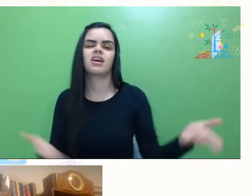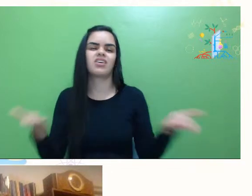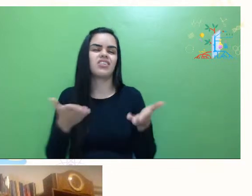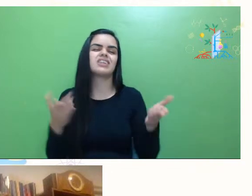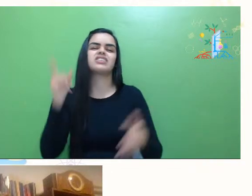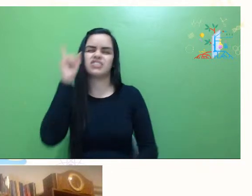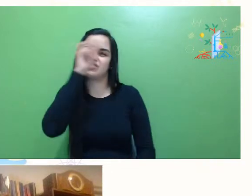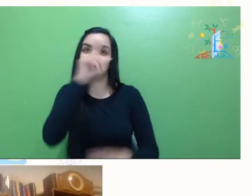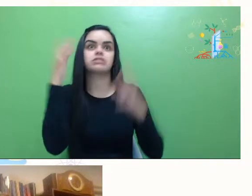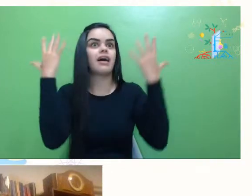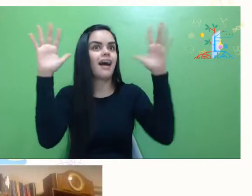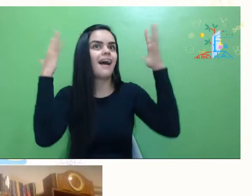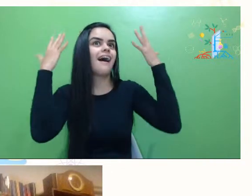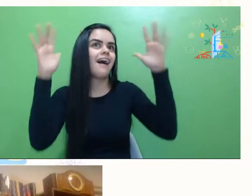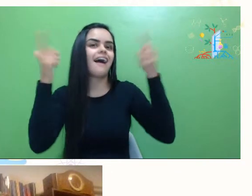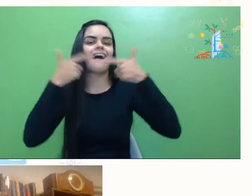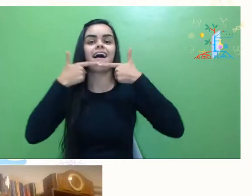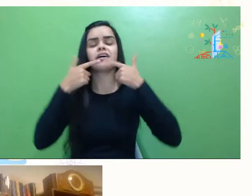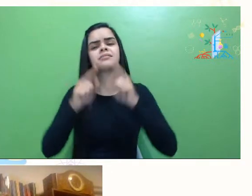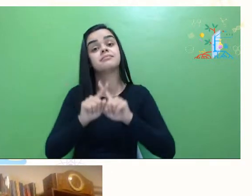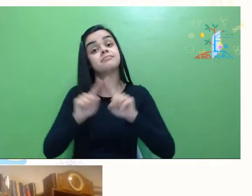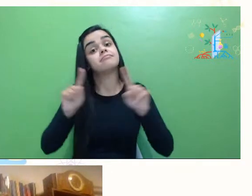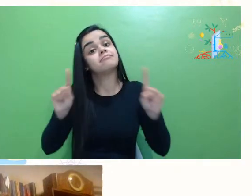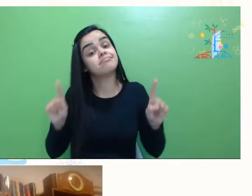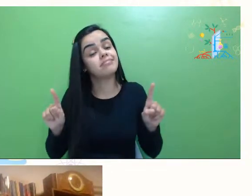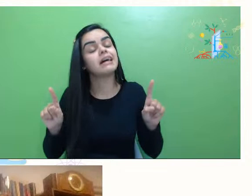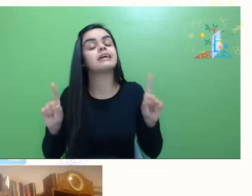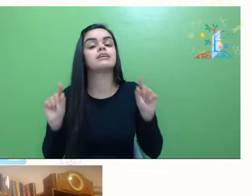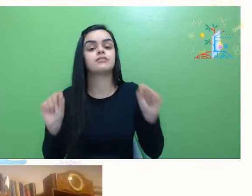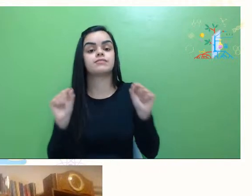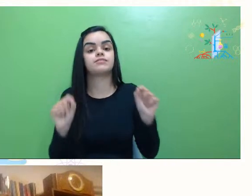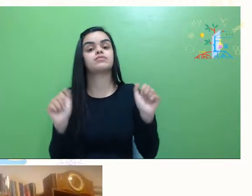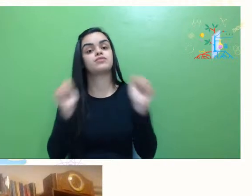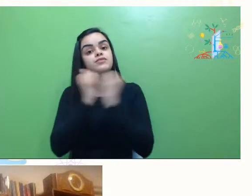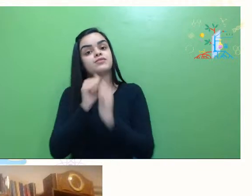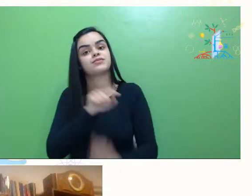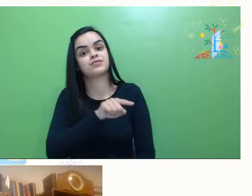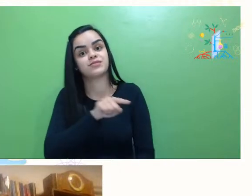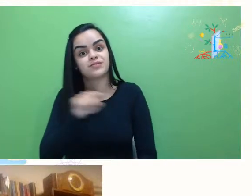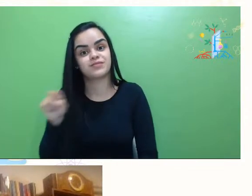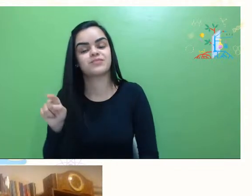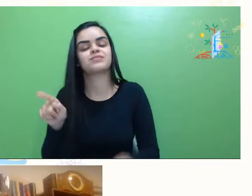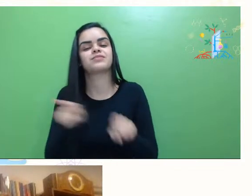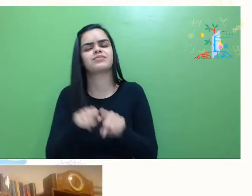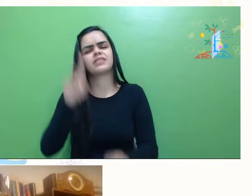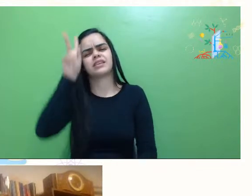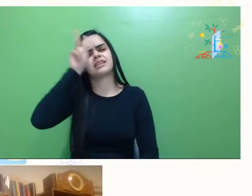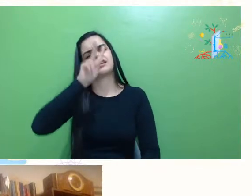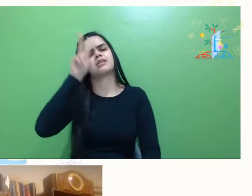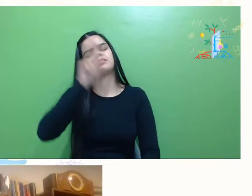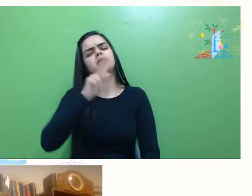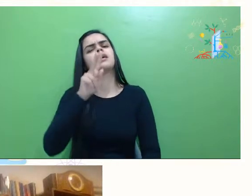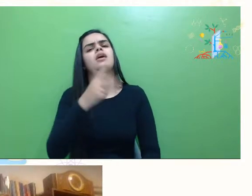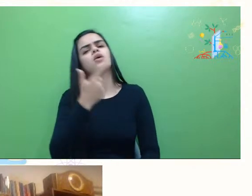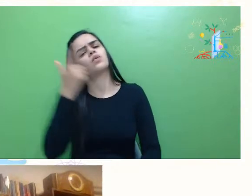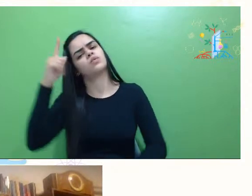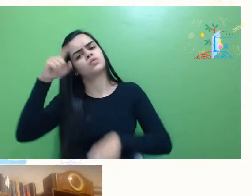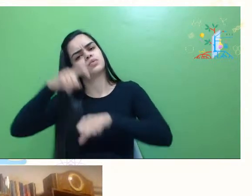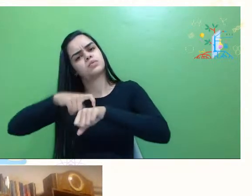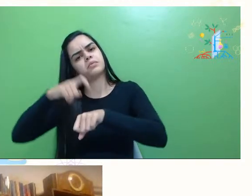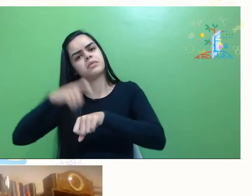difíceis, mas estar com vocês, relembrar alguns outros momentos,